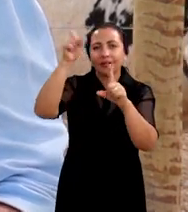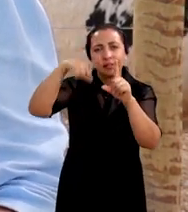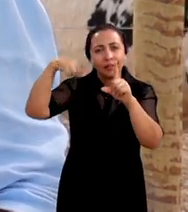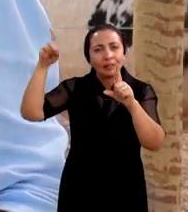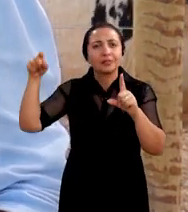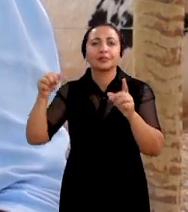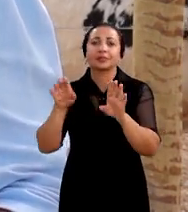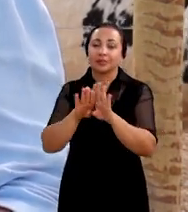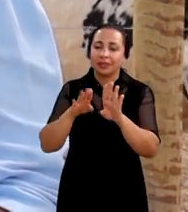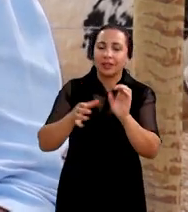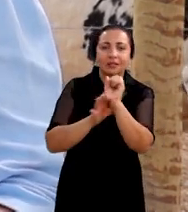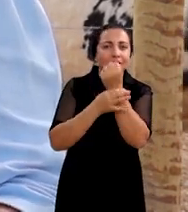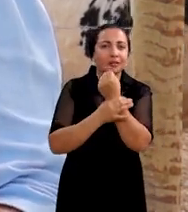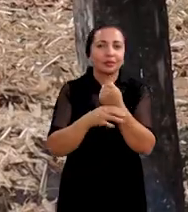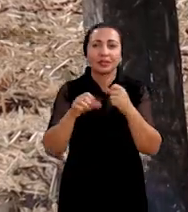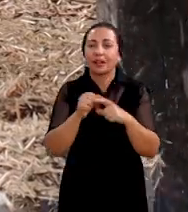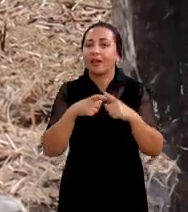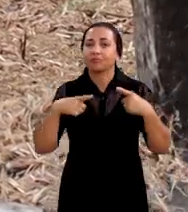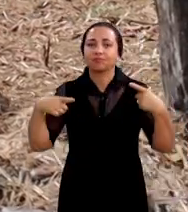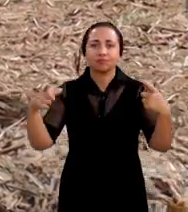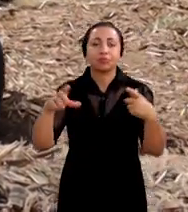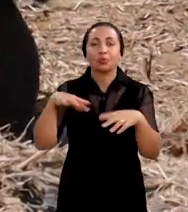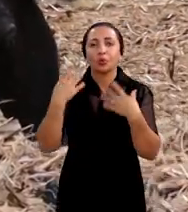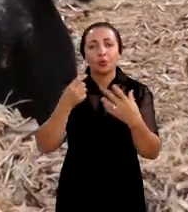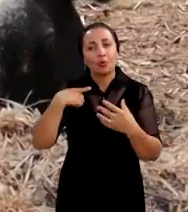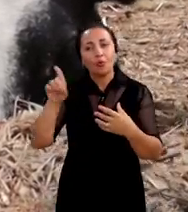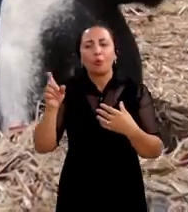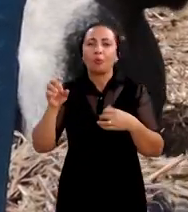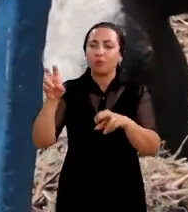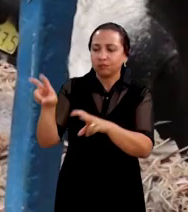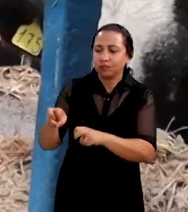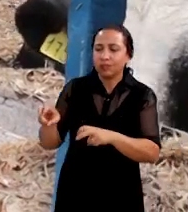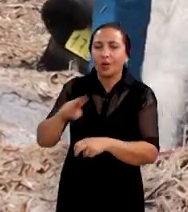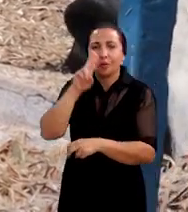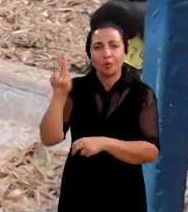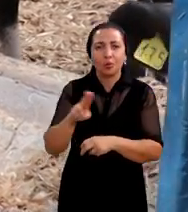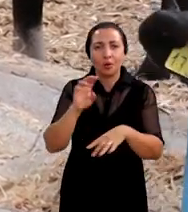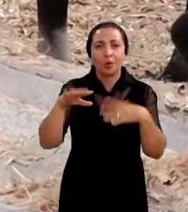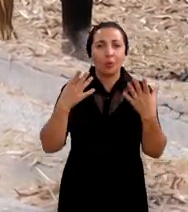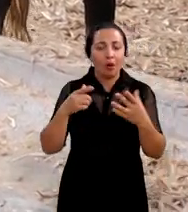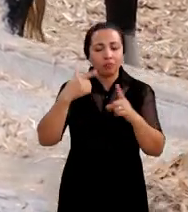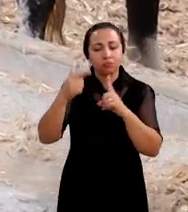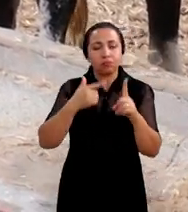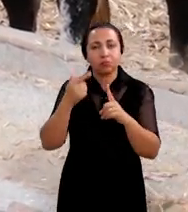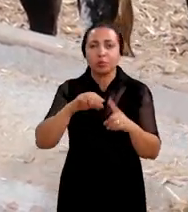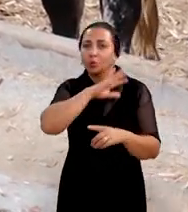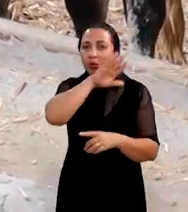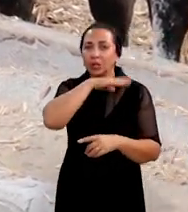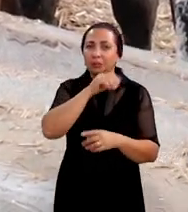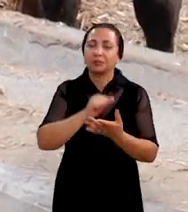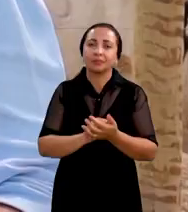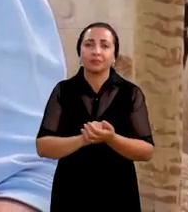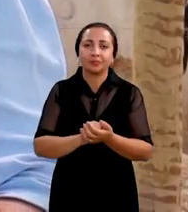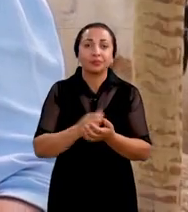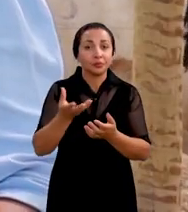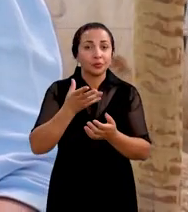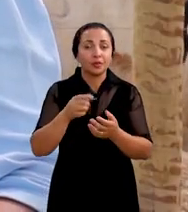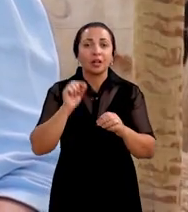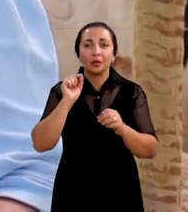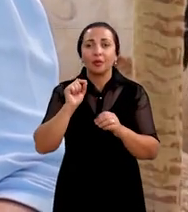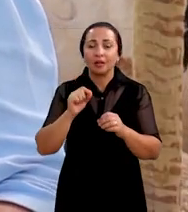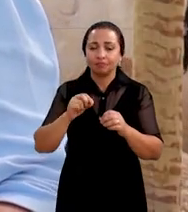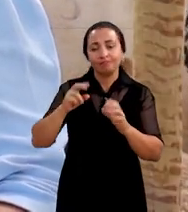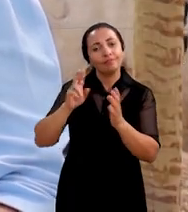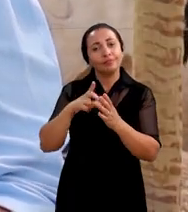então isso traz uma segurança muito grande quando eu vou para o campo utilizar esse tipo de coproduto na dieta dos animais a